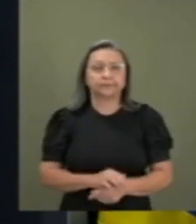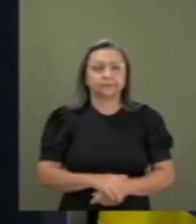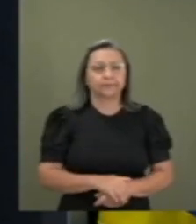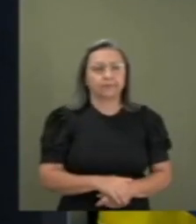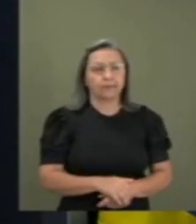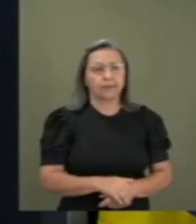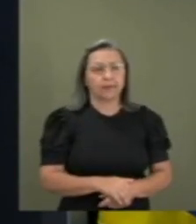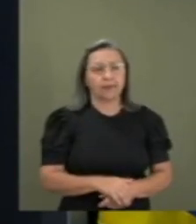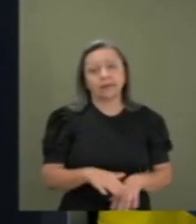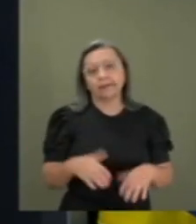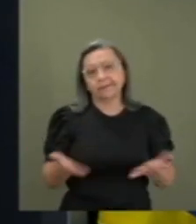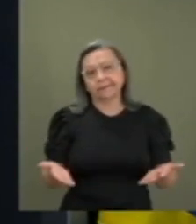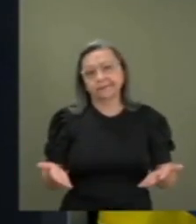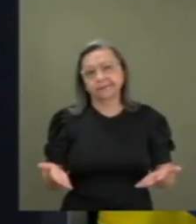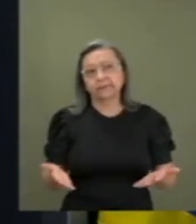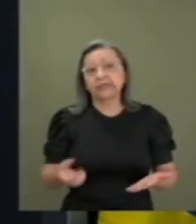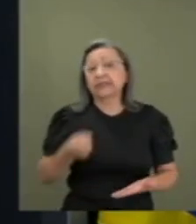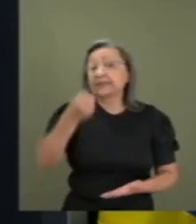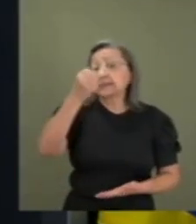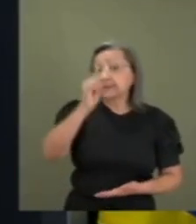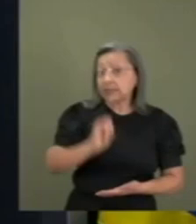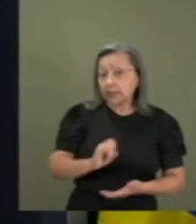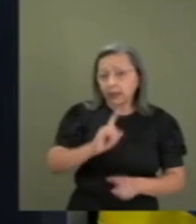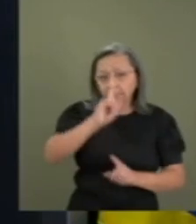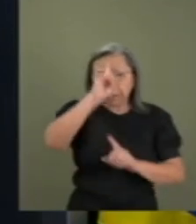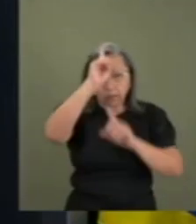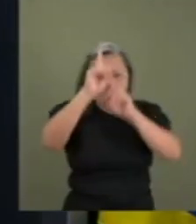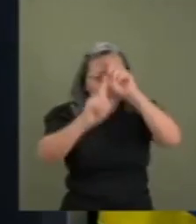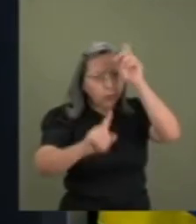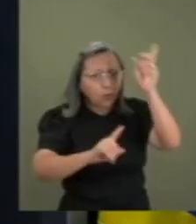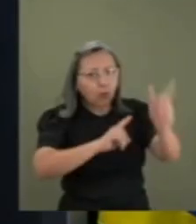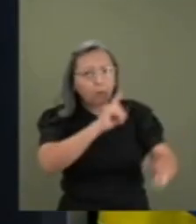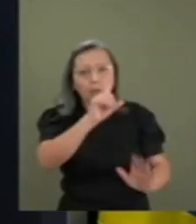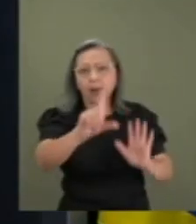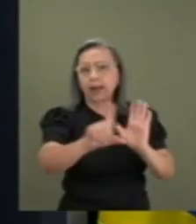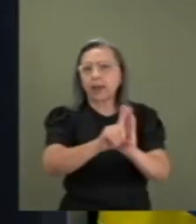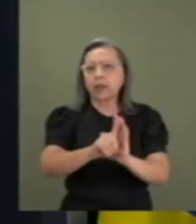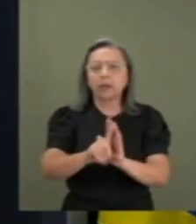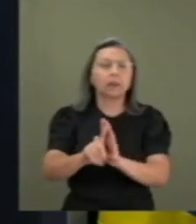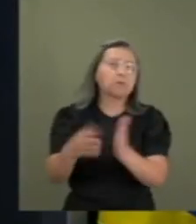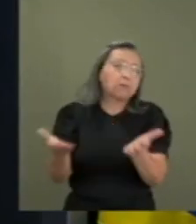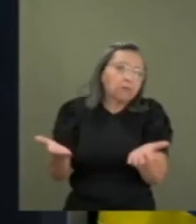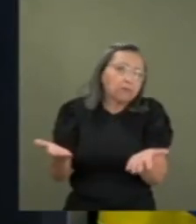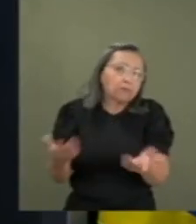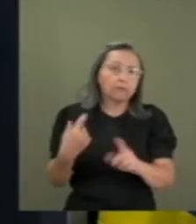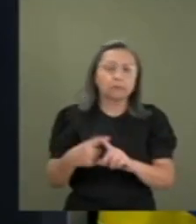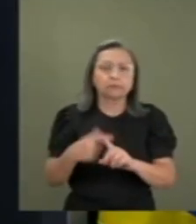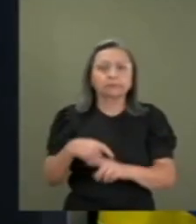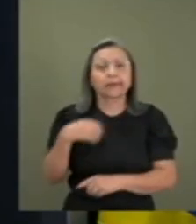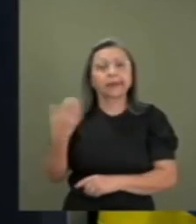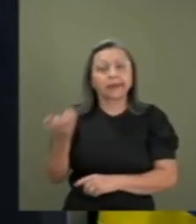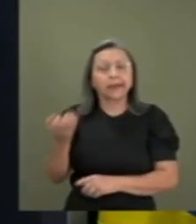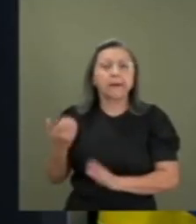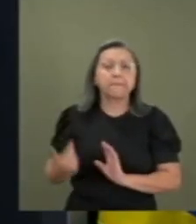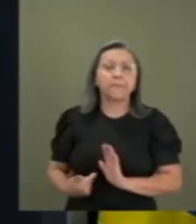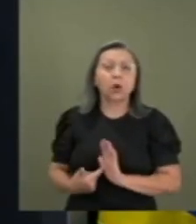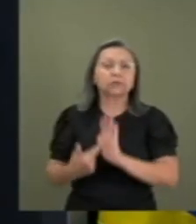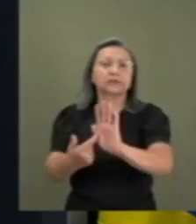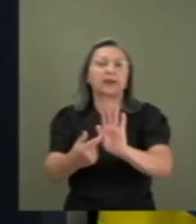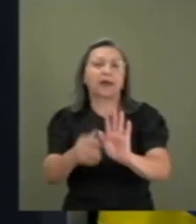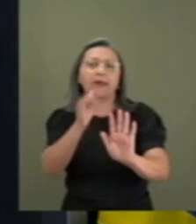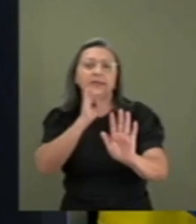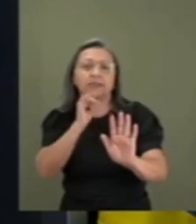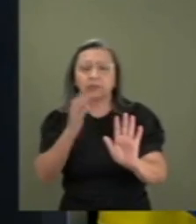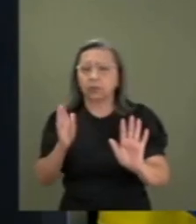Ou seja, se inventou a legislação porque queria dar o exemplo. Aí não